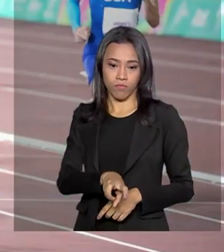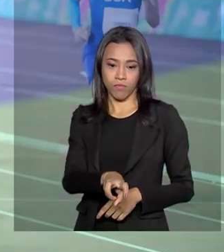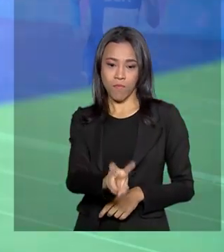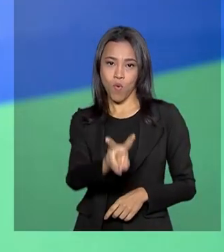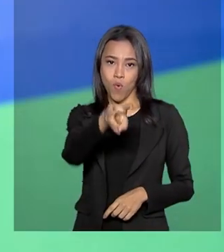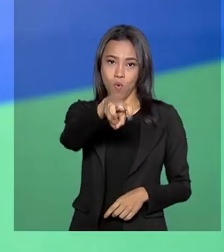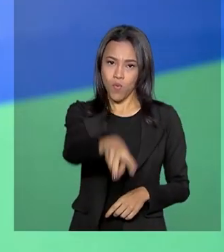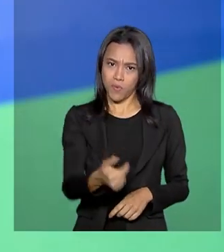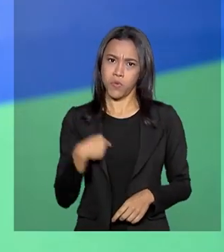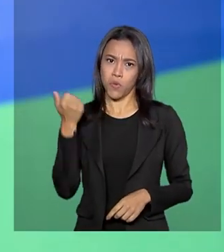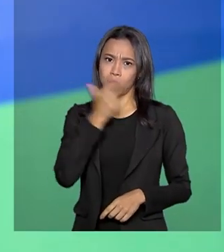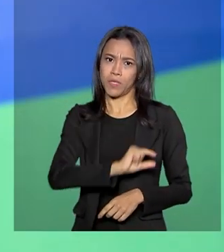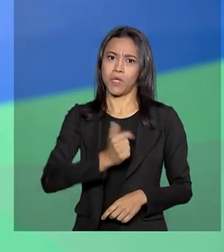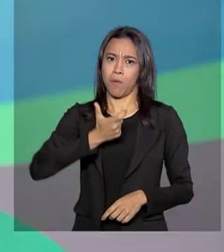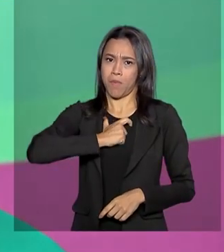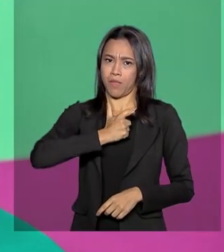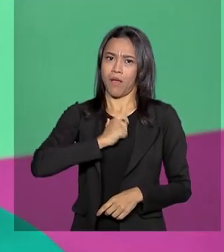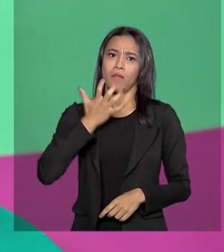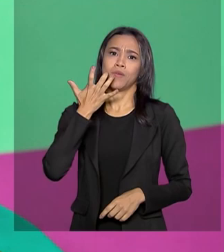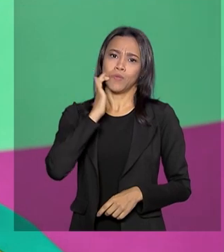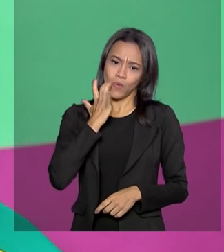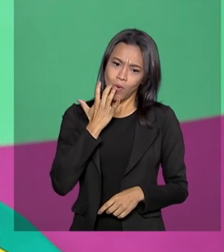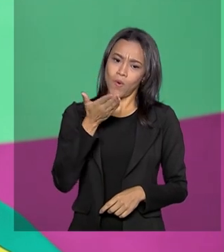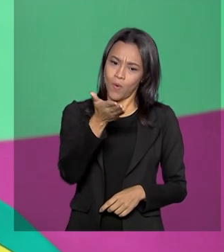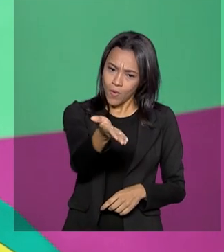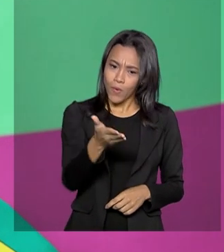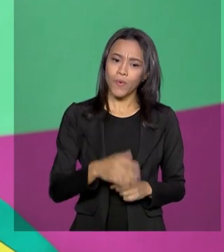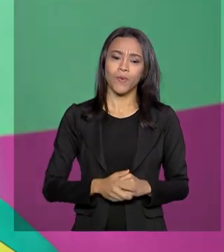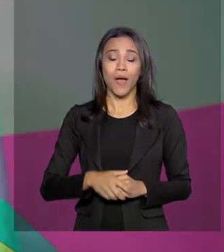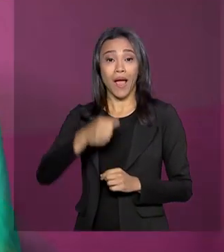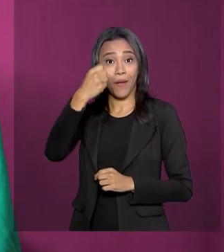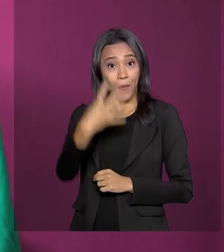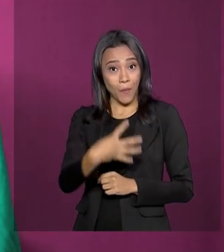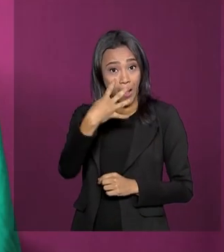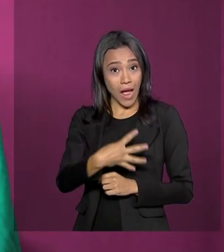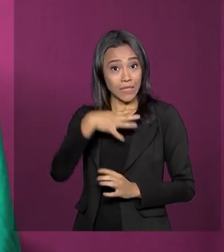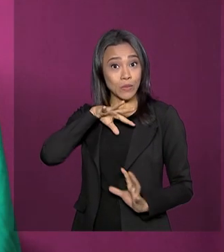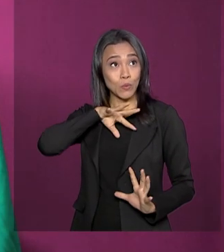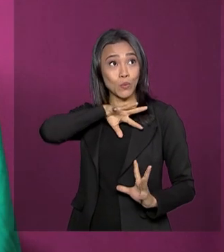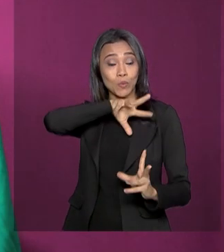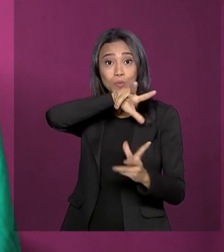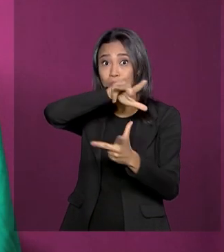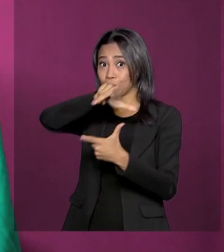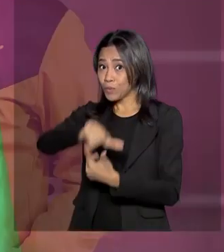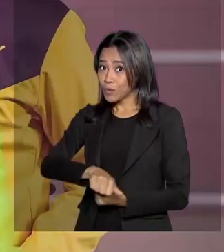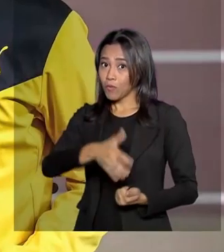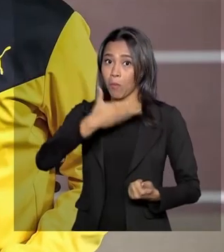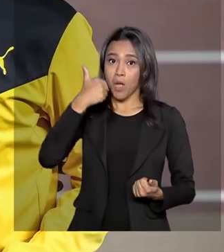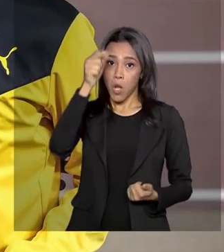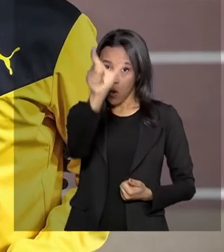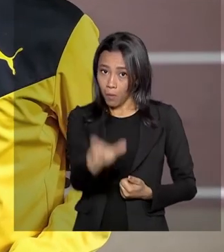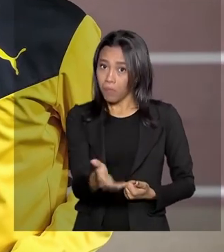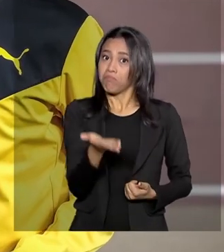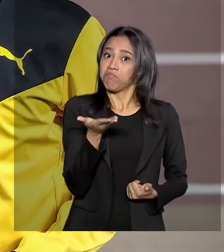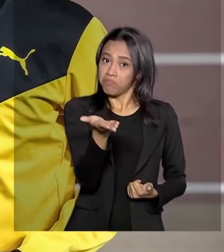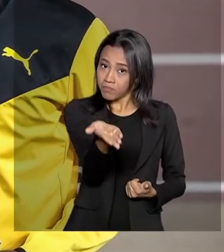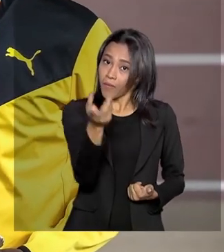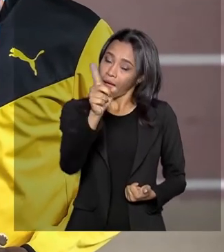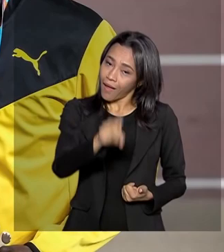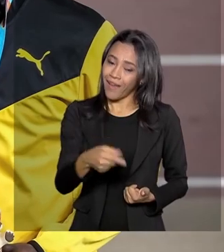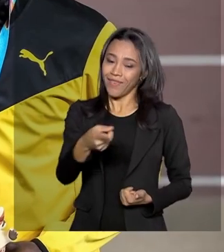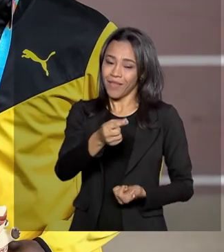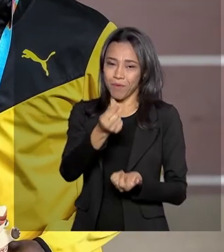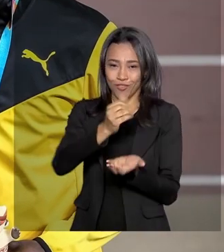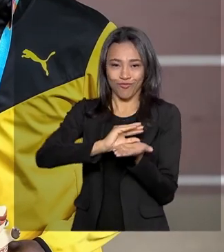Garantiu a medalha de ouro e ainda cravou a quarta melhor marca do mundo na temporada. É mais um do Bolsa